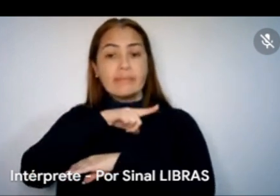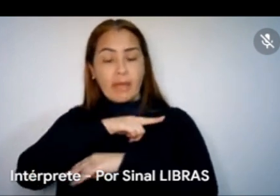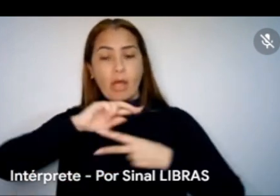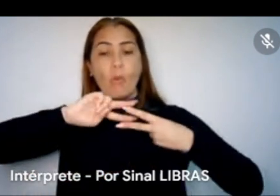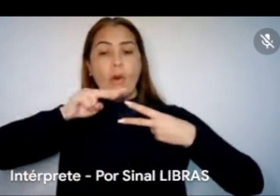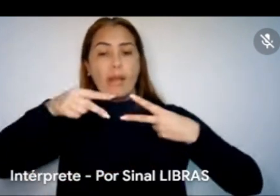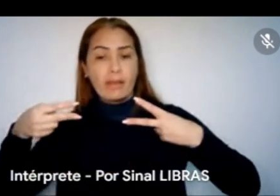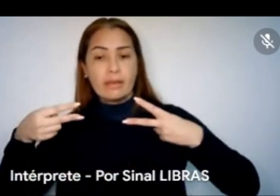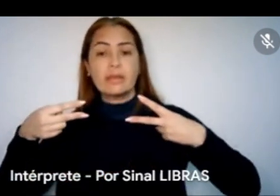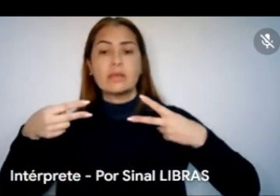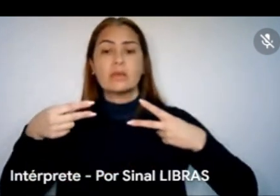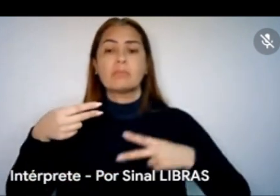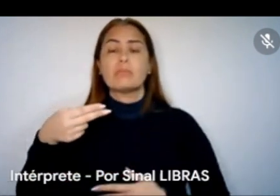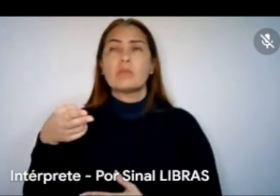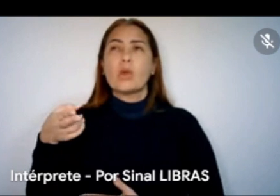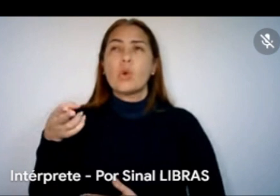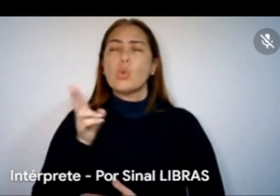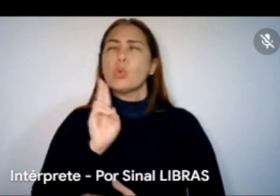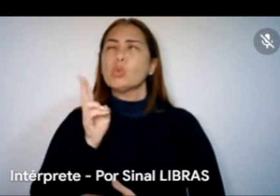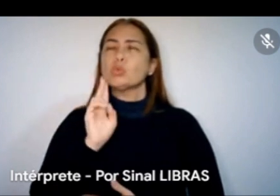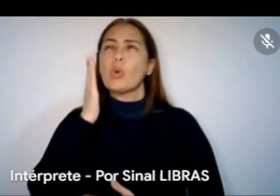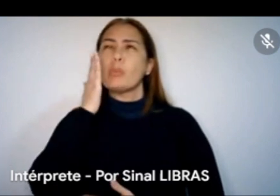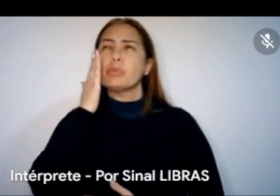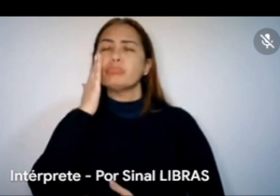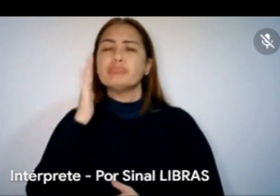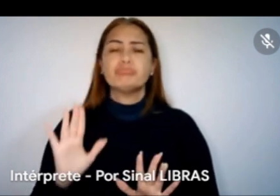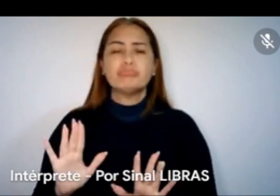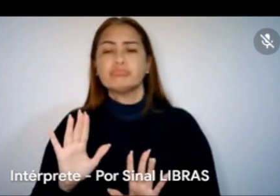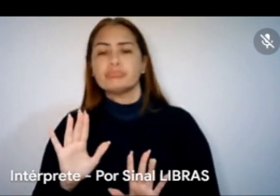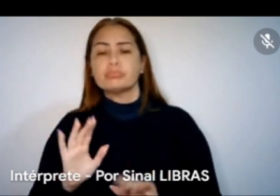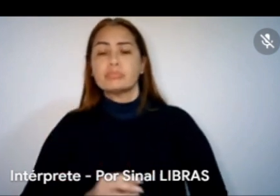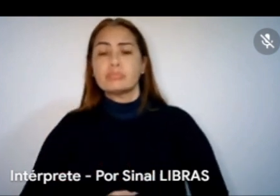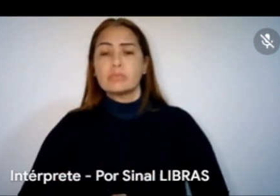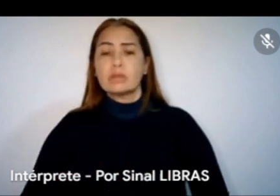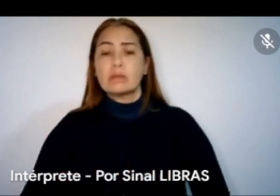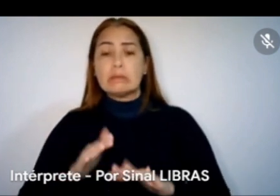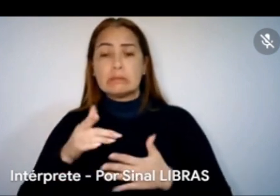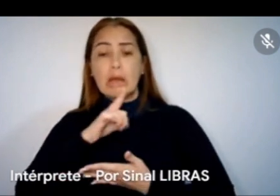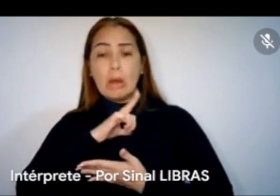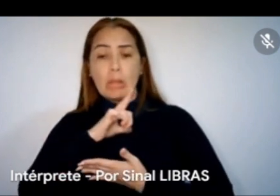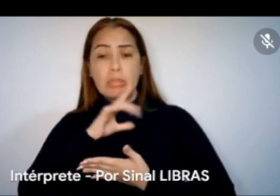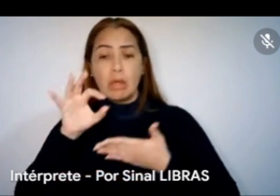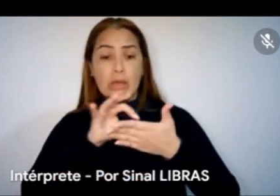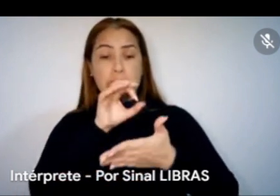como é que é o nome daquele link tree, eu acho, e tem formulário de consulta pública.